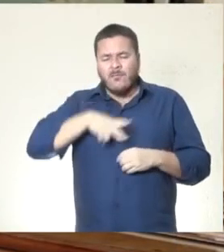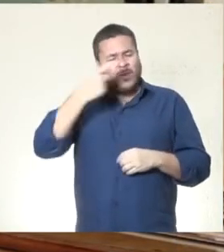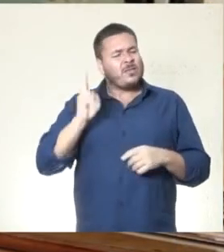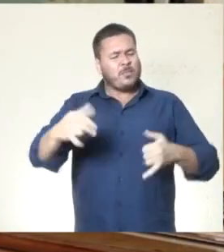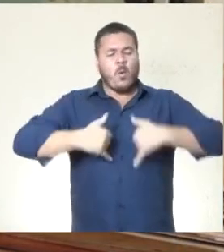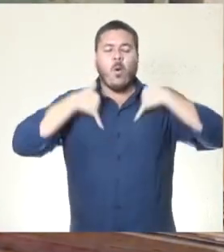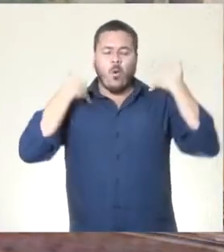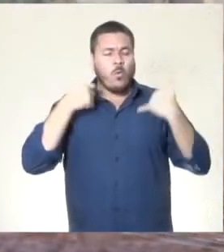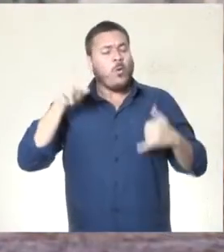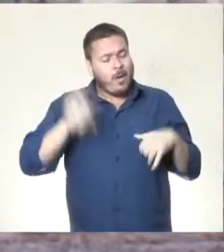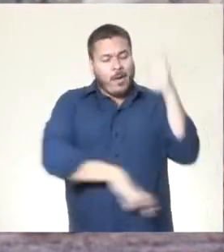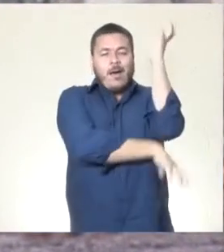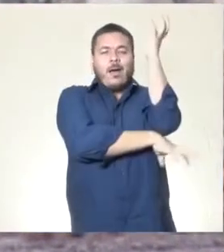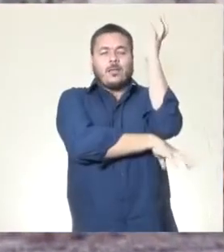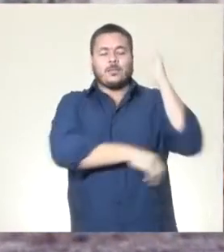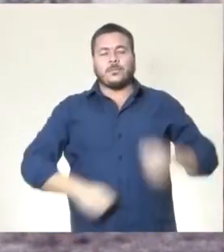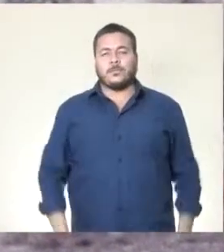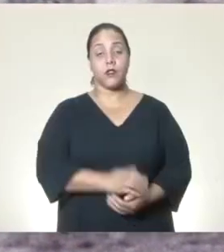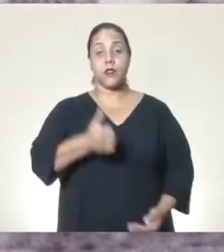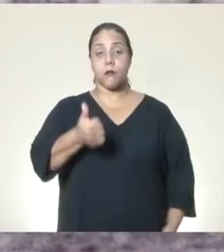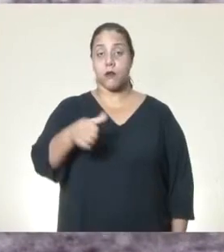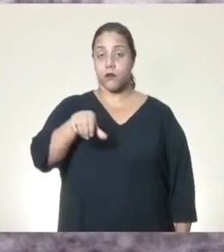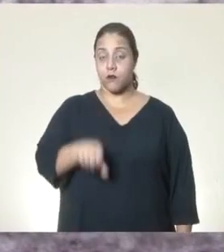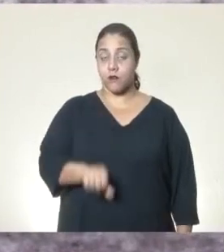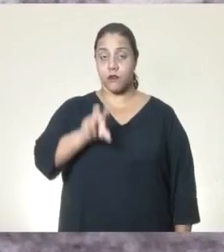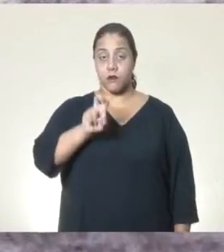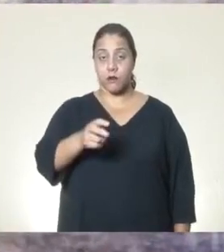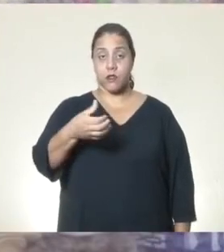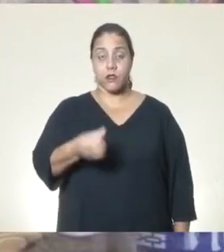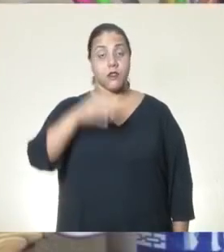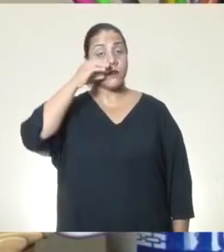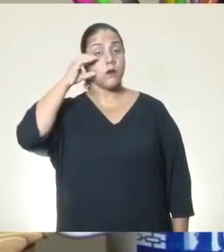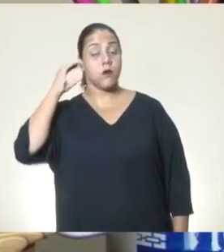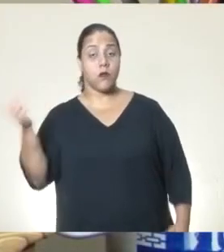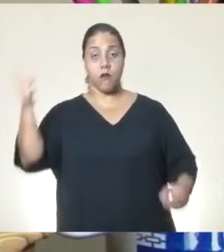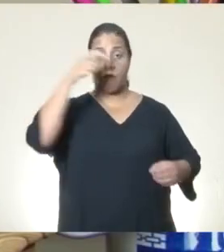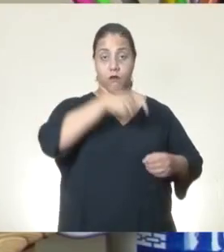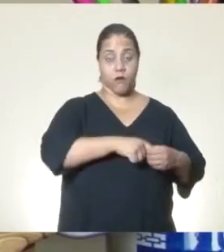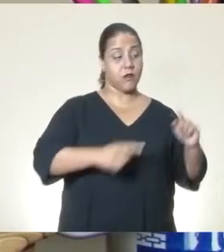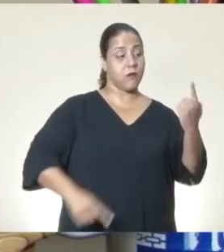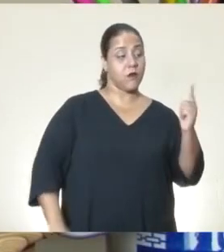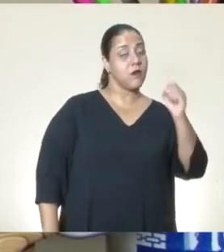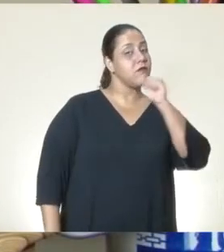falava com muito orgulho, das raízes dela. Com a sua volta em 1956,